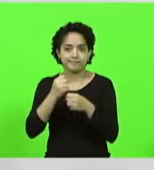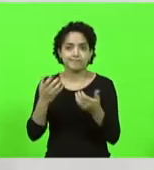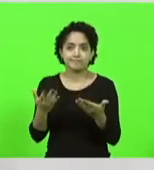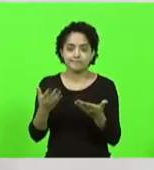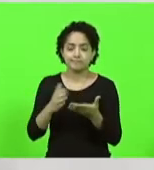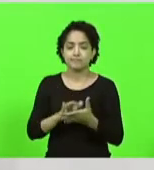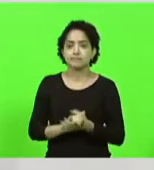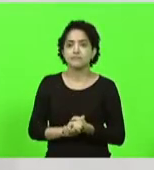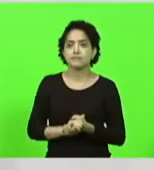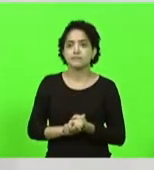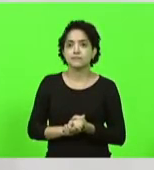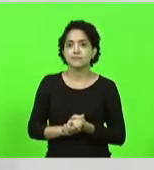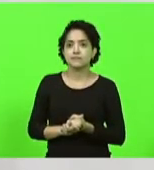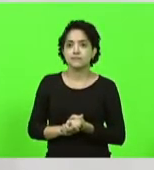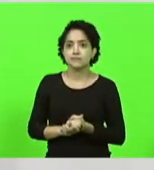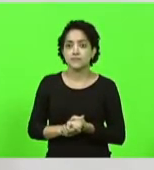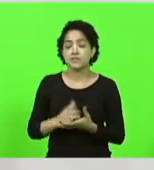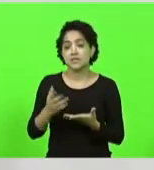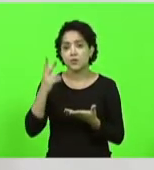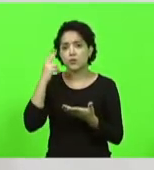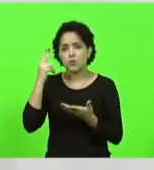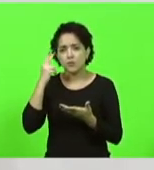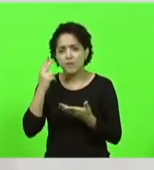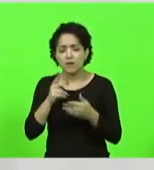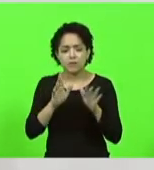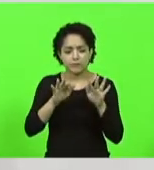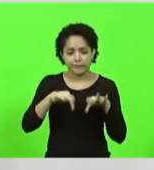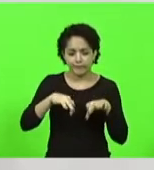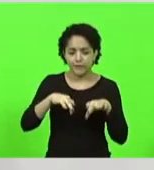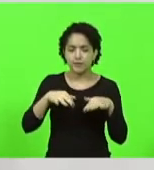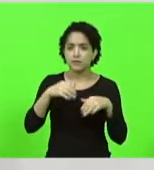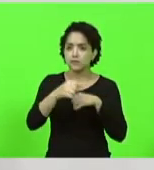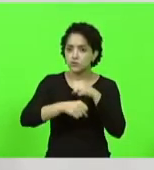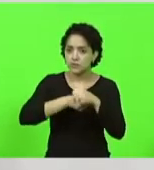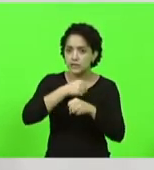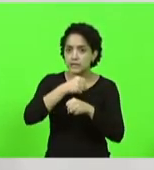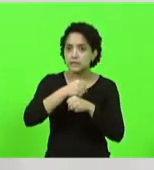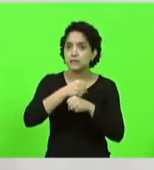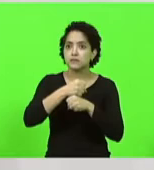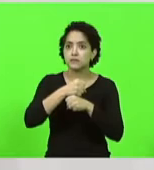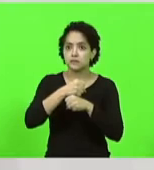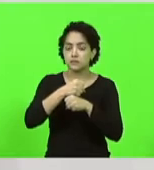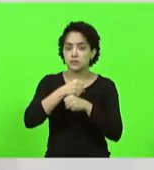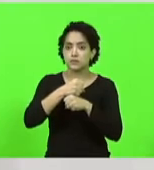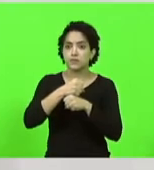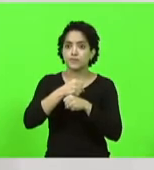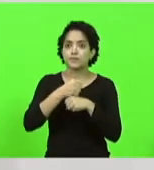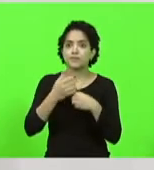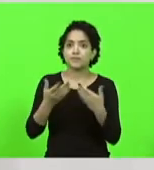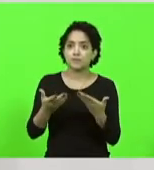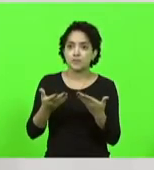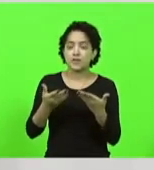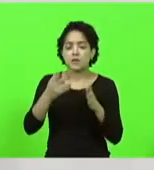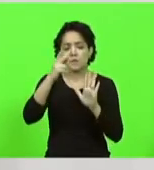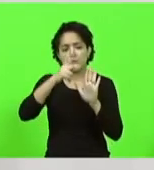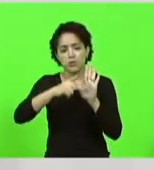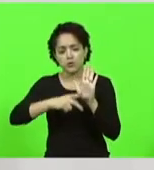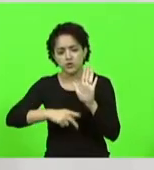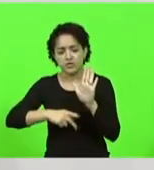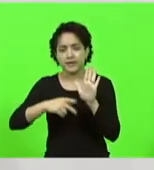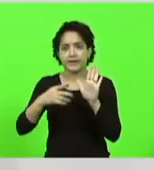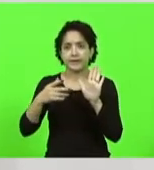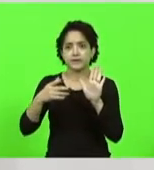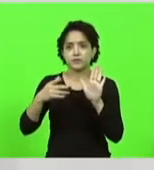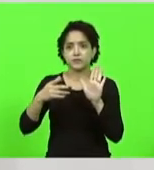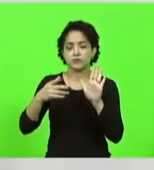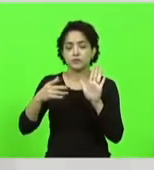deputada Paulinha final de ano ter aqueles projetos que vem de uma hora